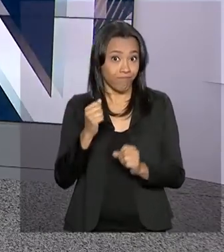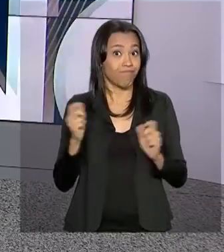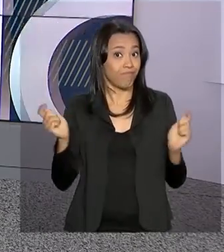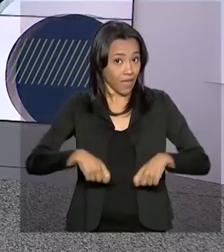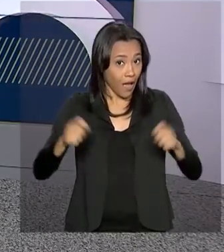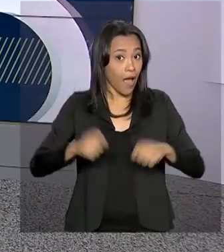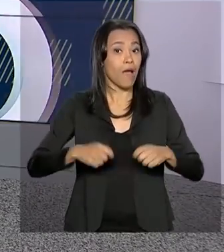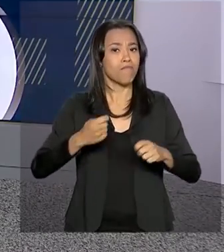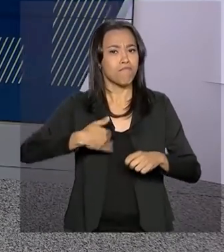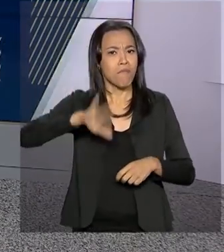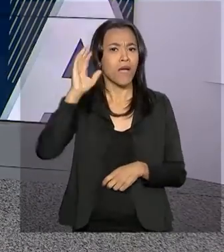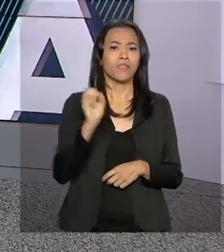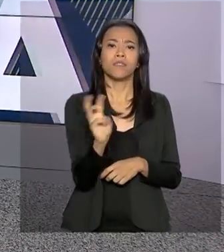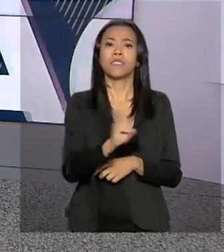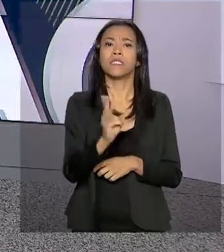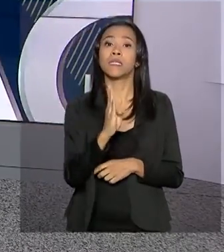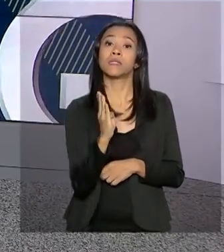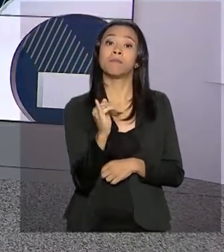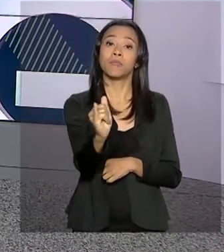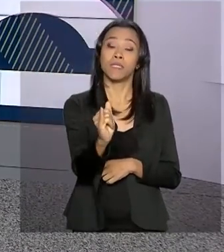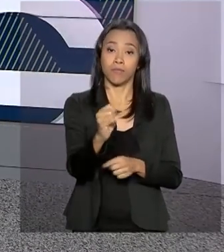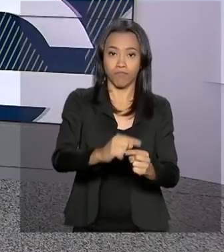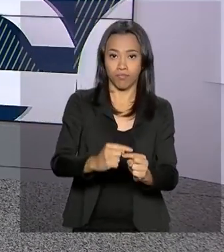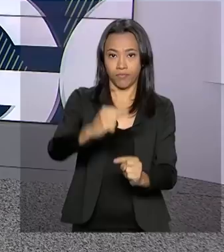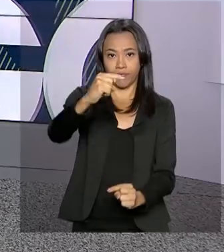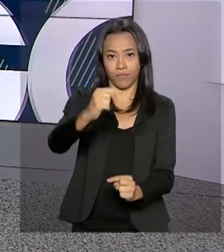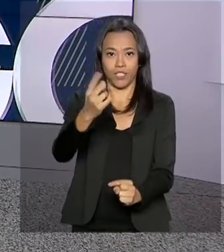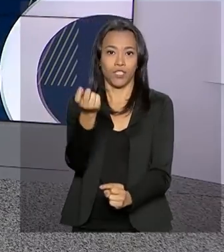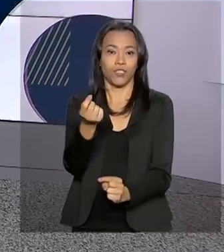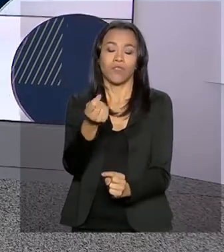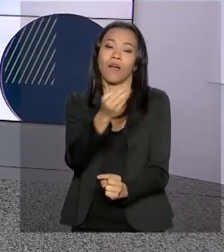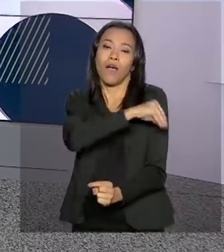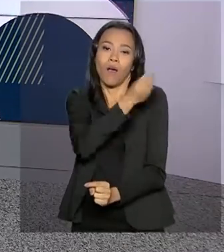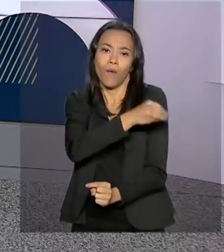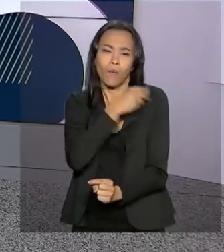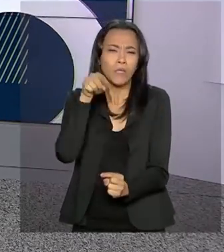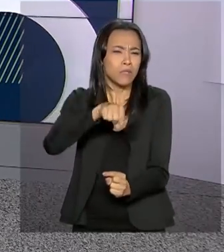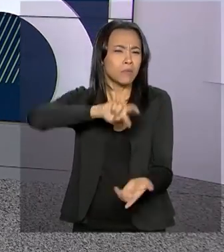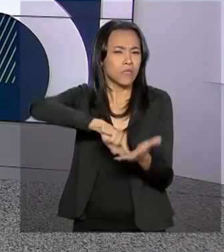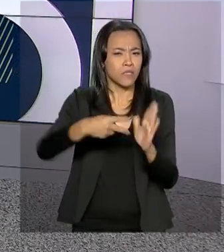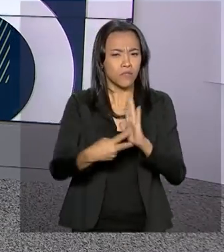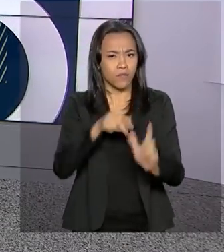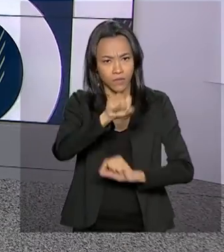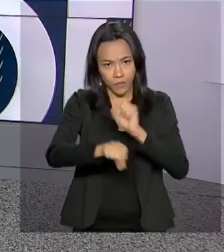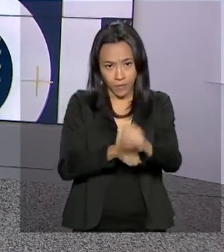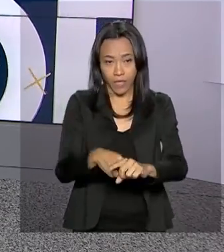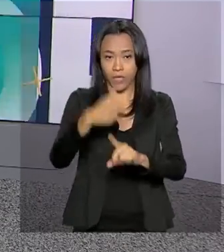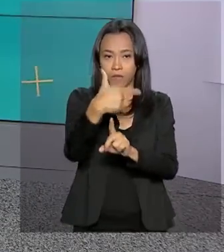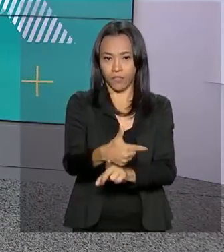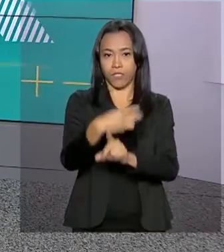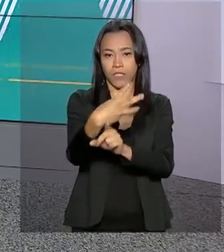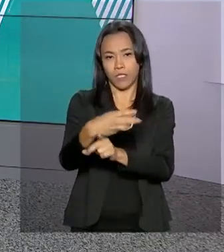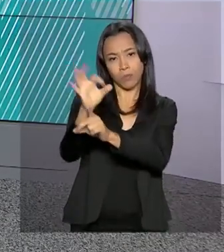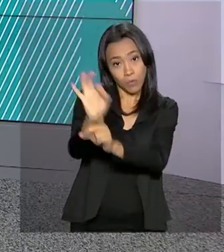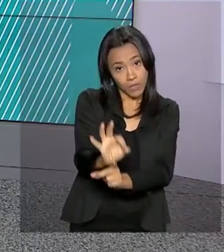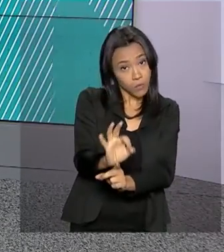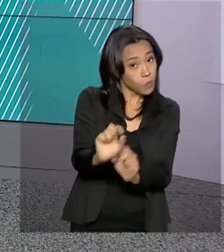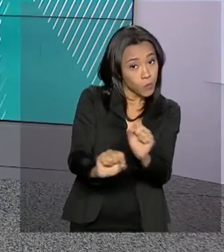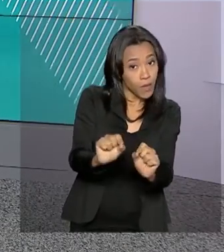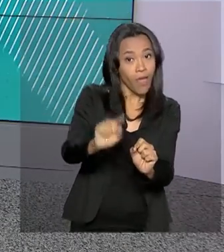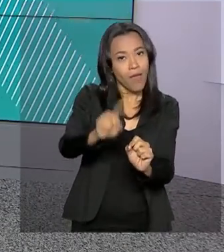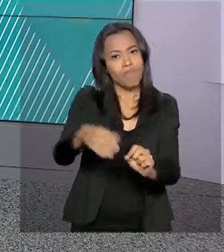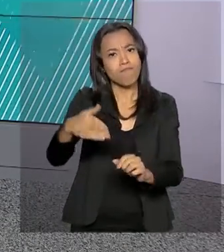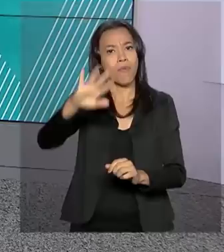mais de 33 bilhões de litros de etanol. Essa marca representa um aumento de cerca de 23%, ou seja,